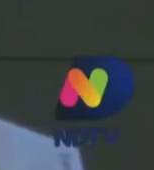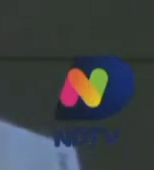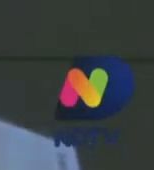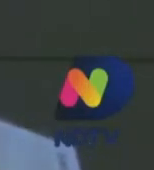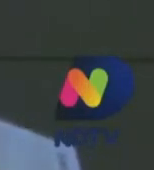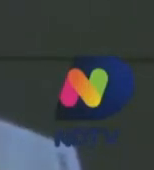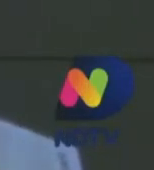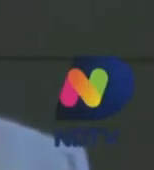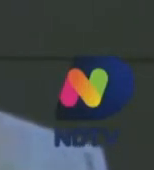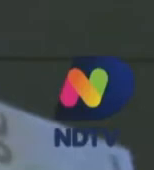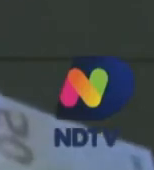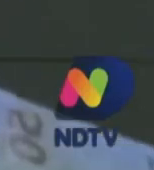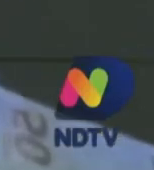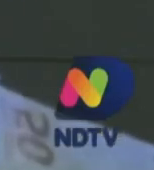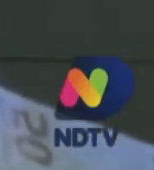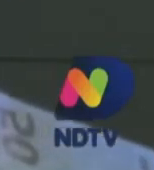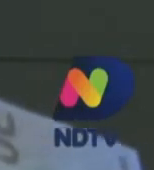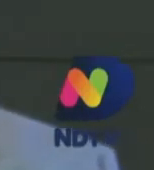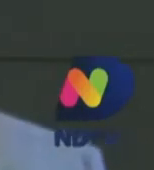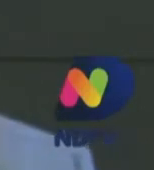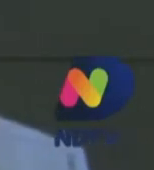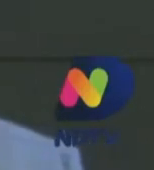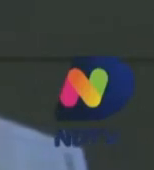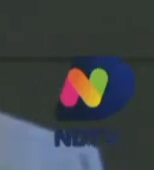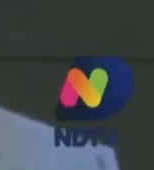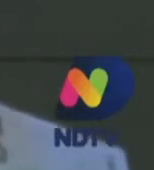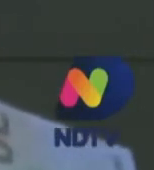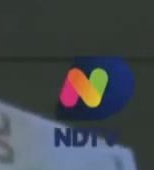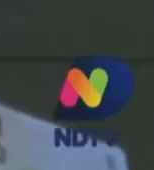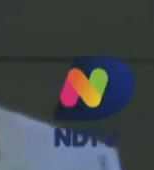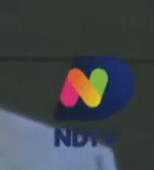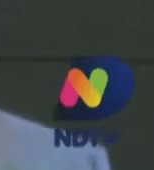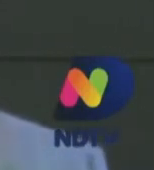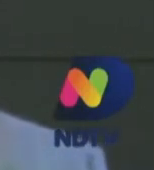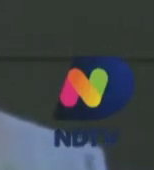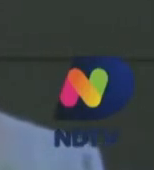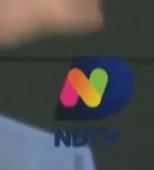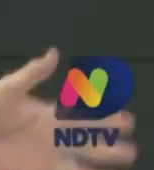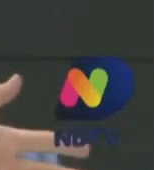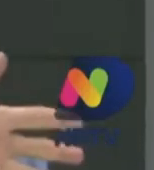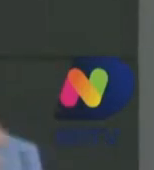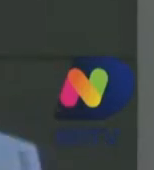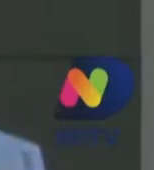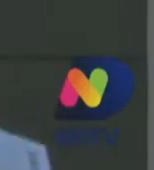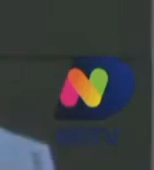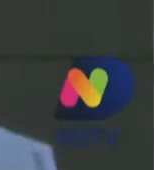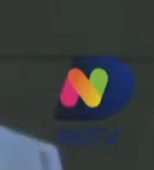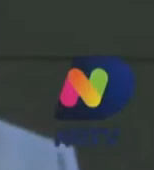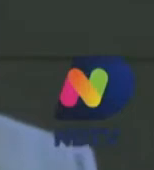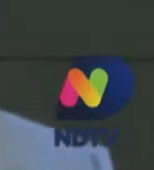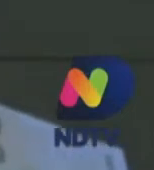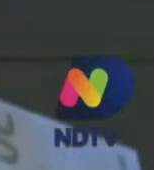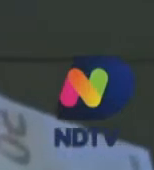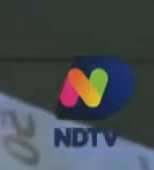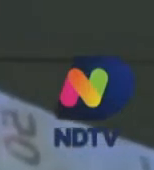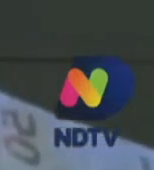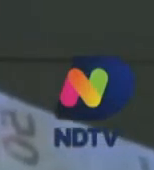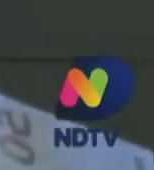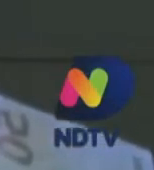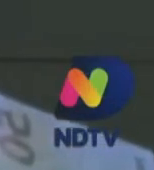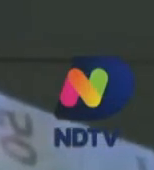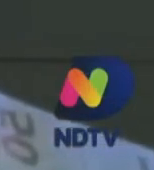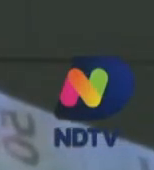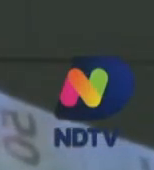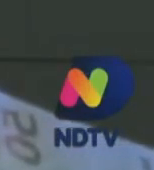serão muito bem gratificados ao invés de trabalharem mais terão mais tempo de folga eu tenho